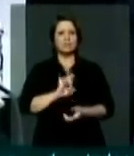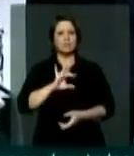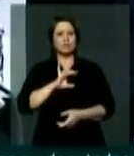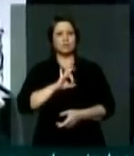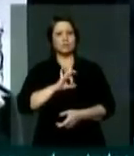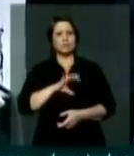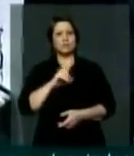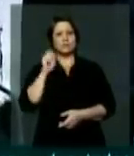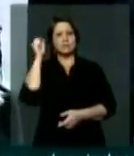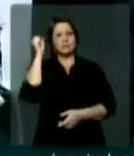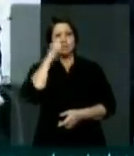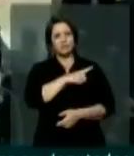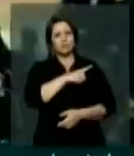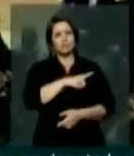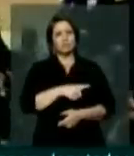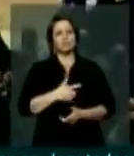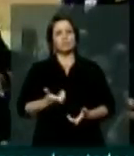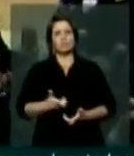adotar essa dor.